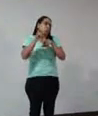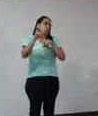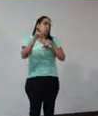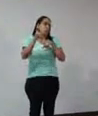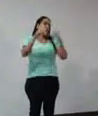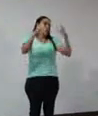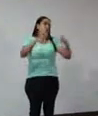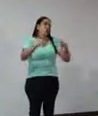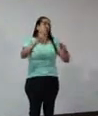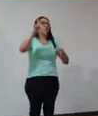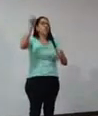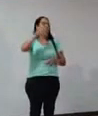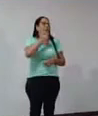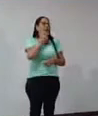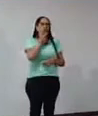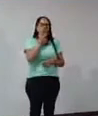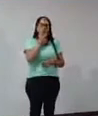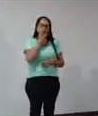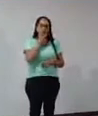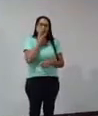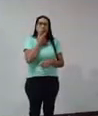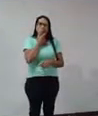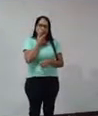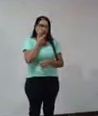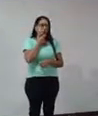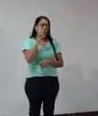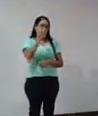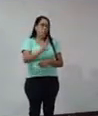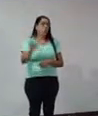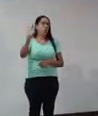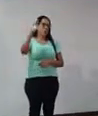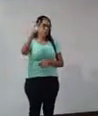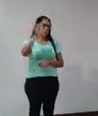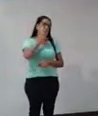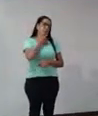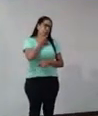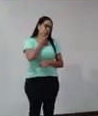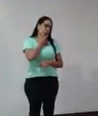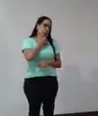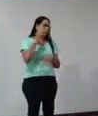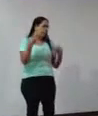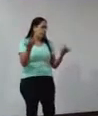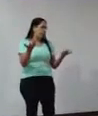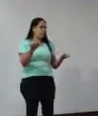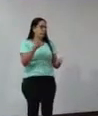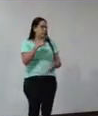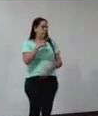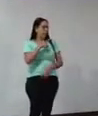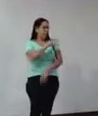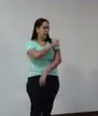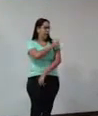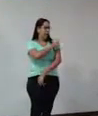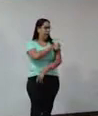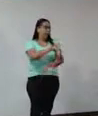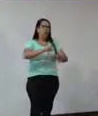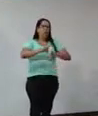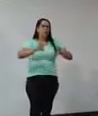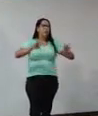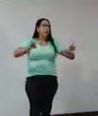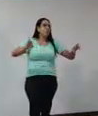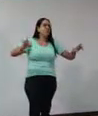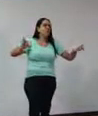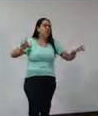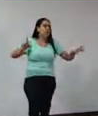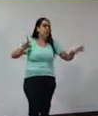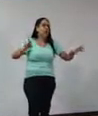na Inglaterra, em Lancaster, na Universidade de Lancaster. Então, eu já tenho um aluno senior lecturer. É